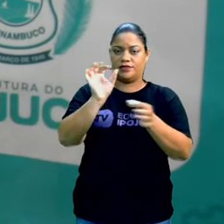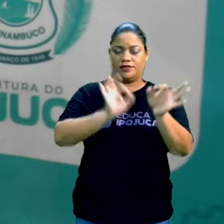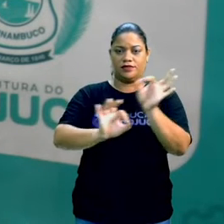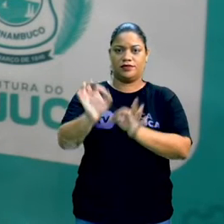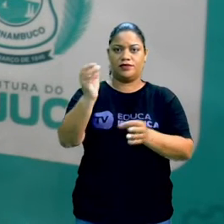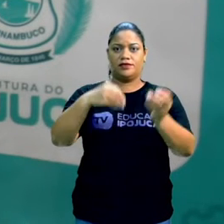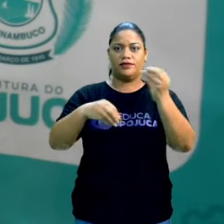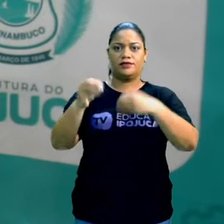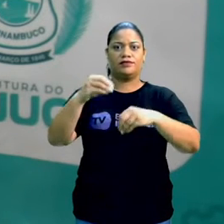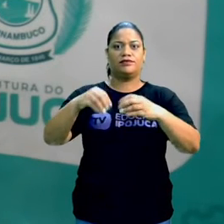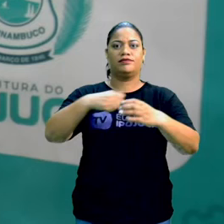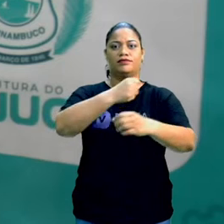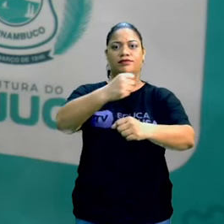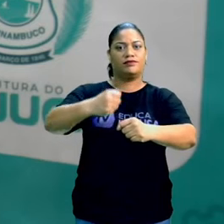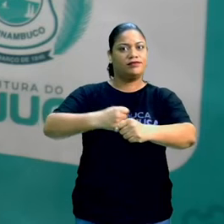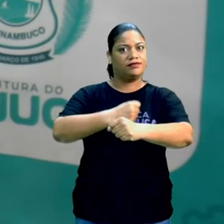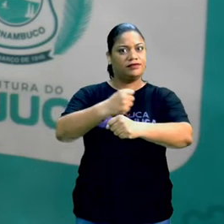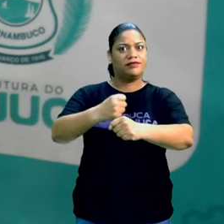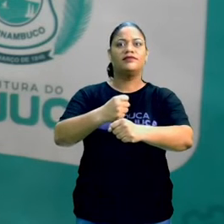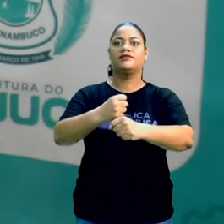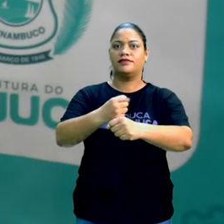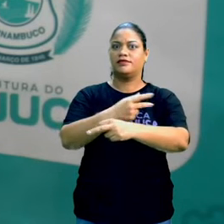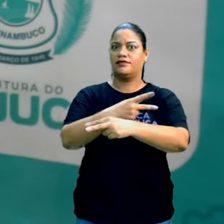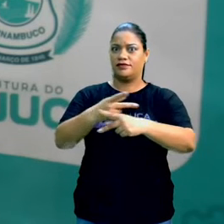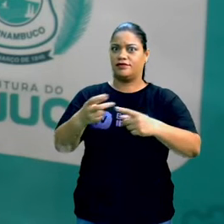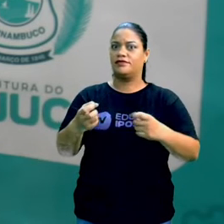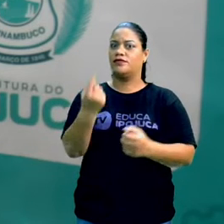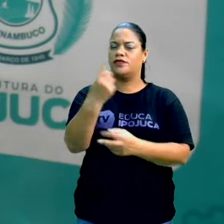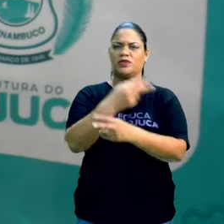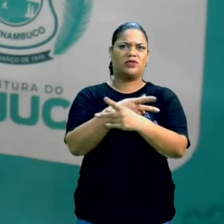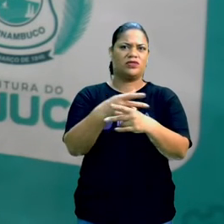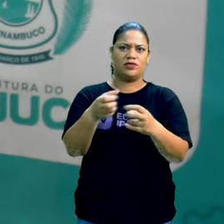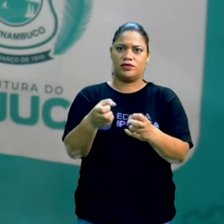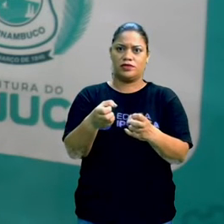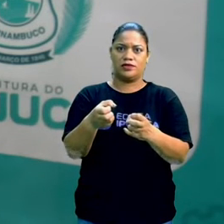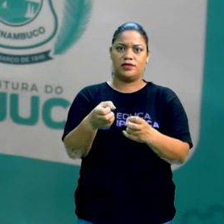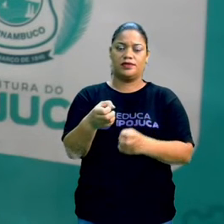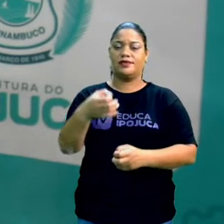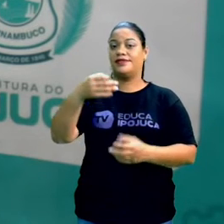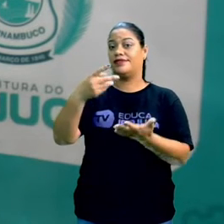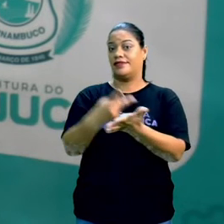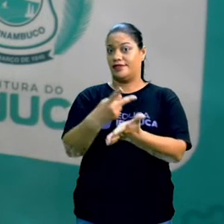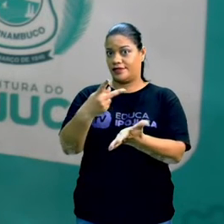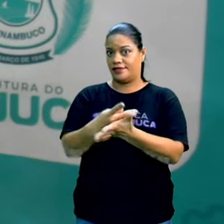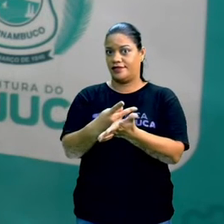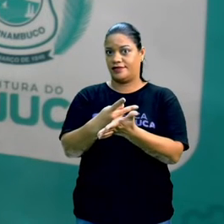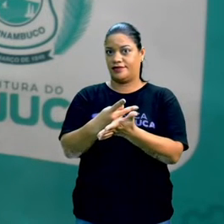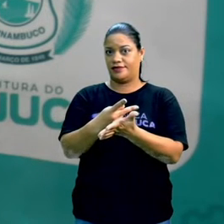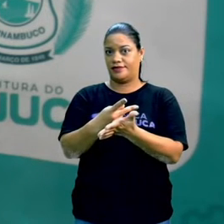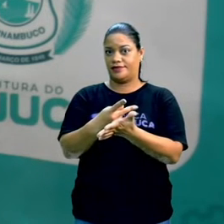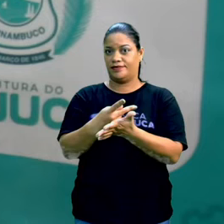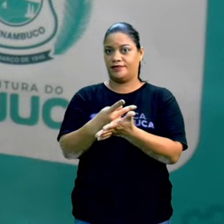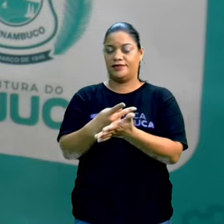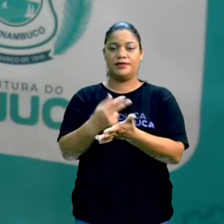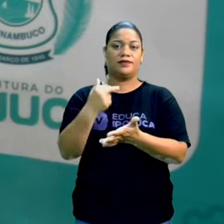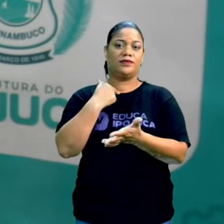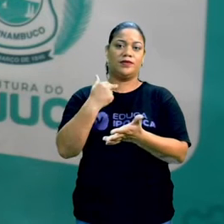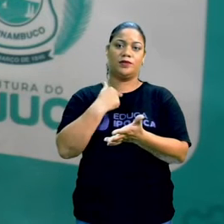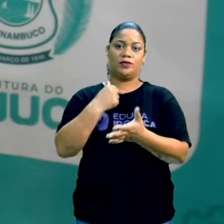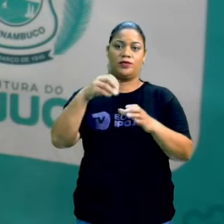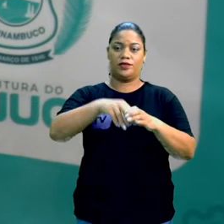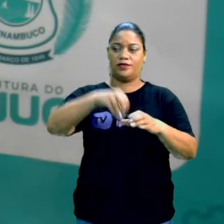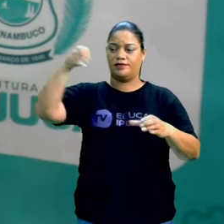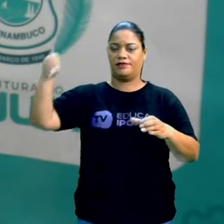ingredientes. E se a gente colocar ali algum ingrediente que não é para estar ali, a gente não vai